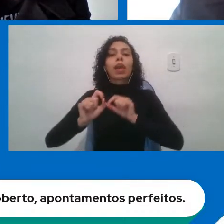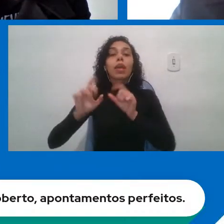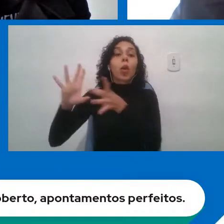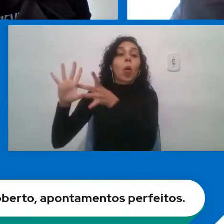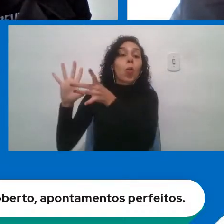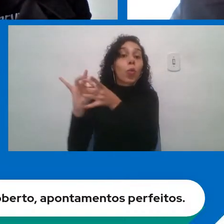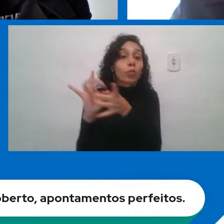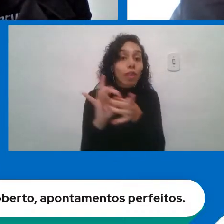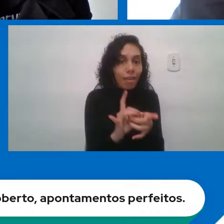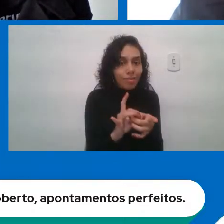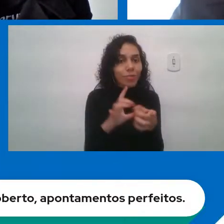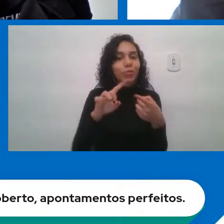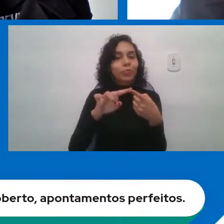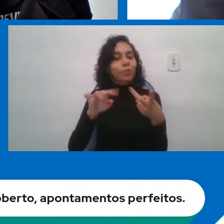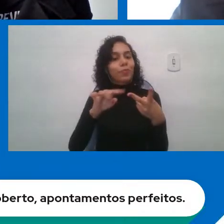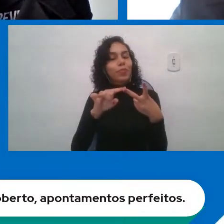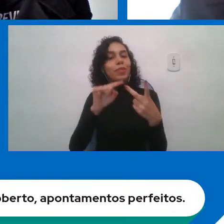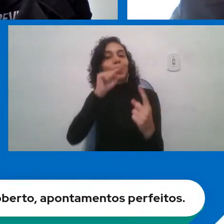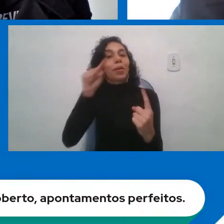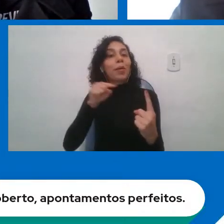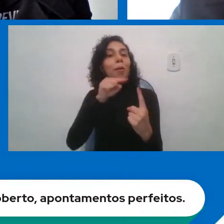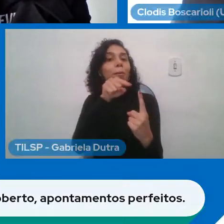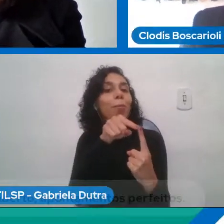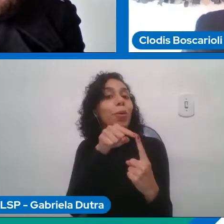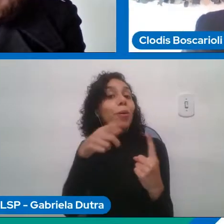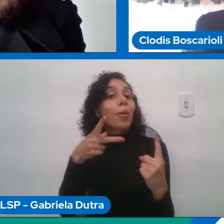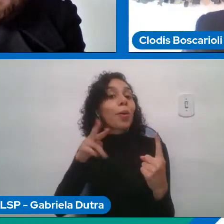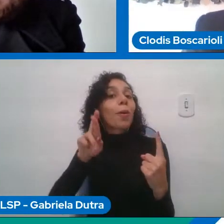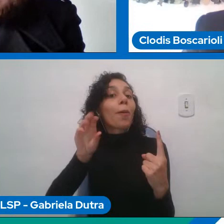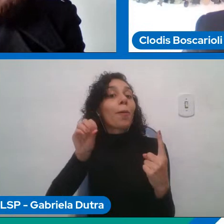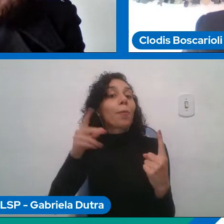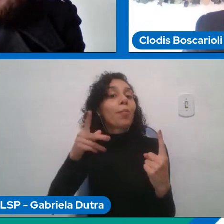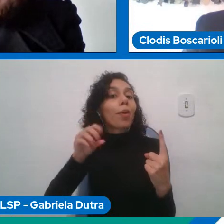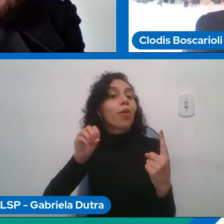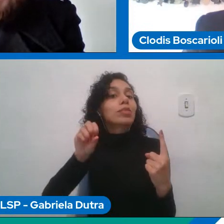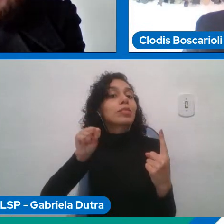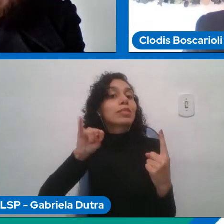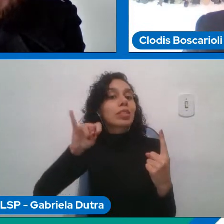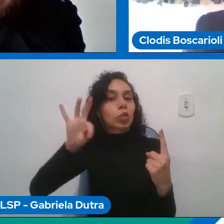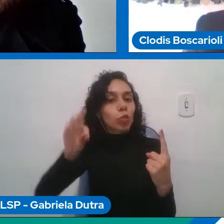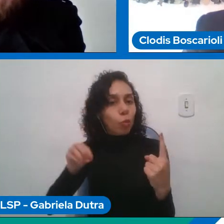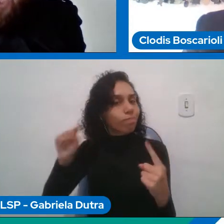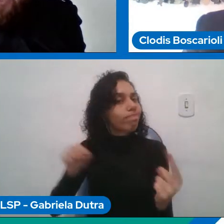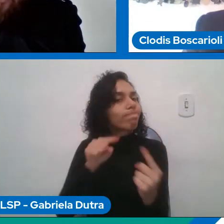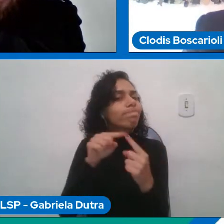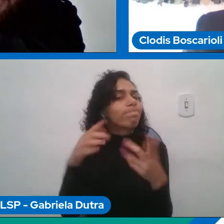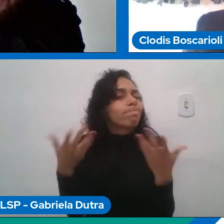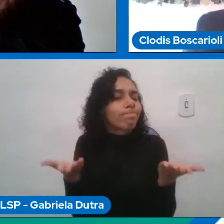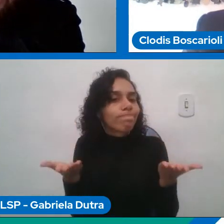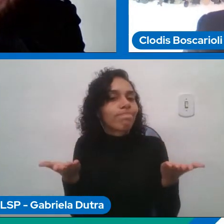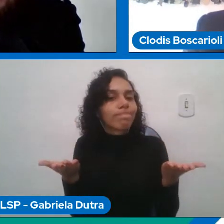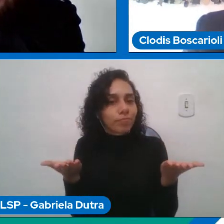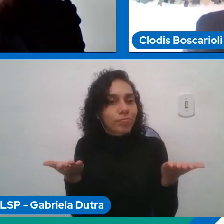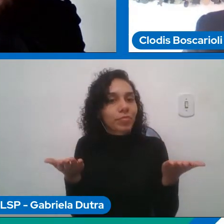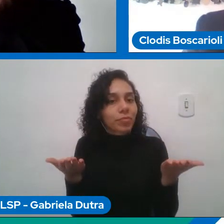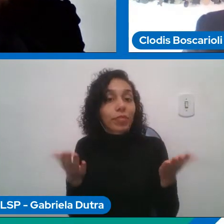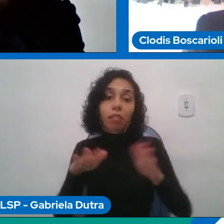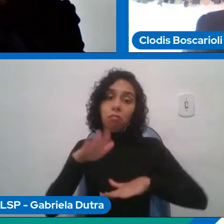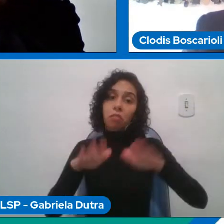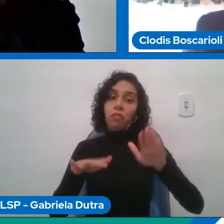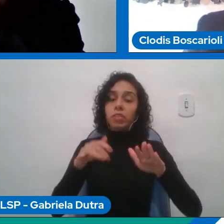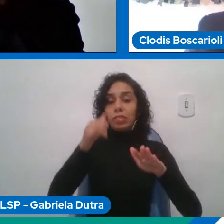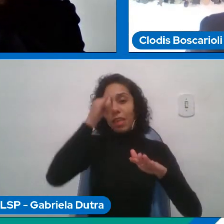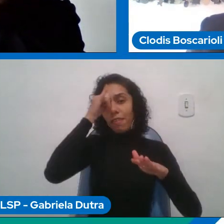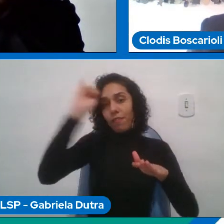propósito do que nós queremos fazer e eu até nem sei se nós devemos evitar o viés do pesquisador sempre